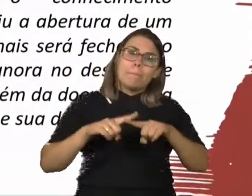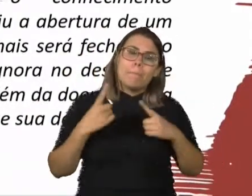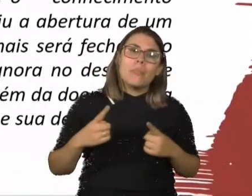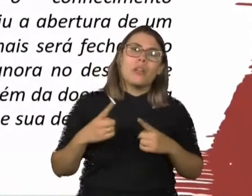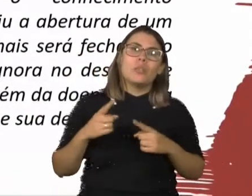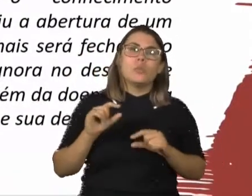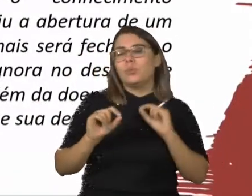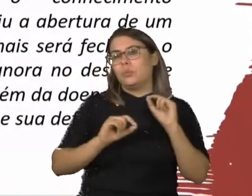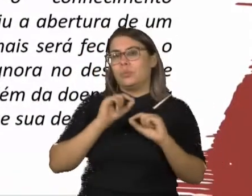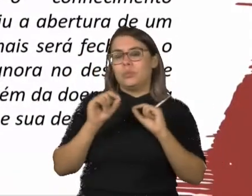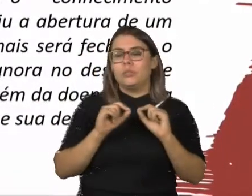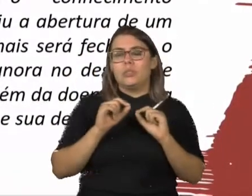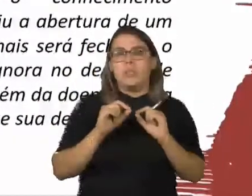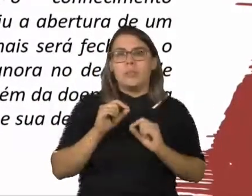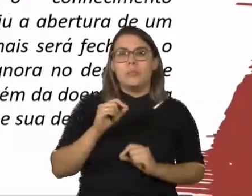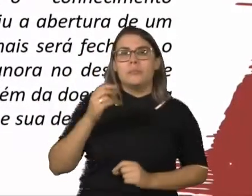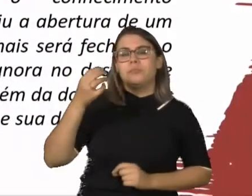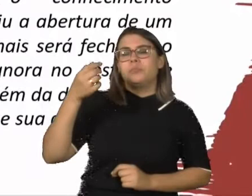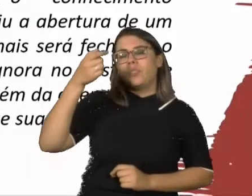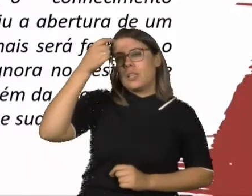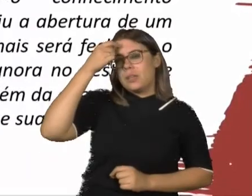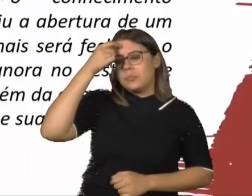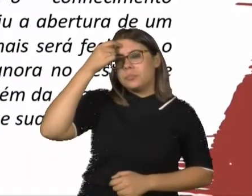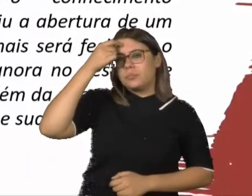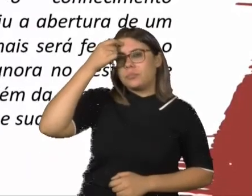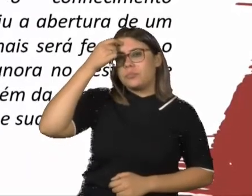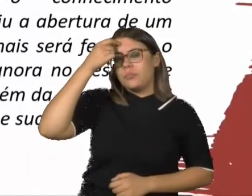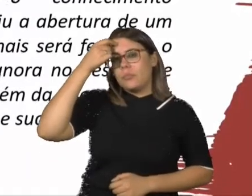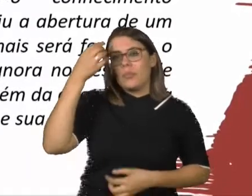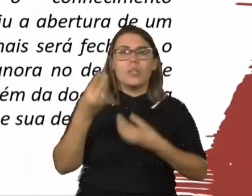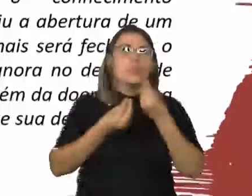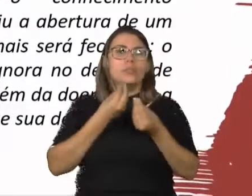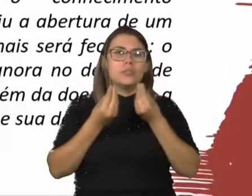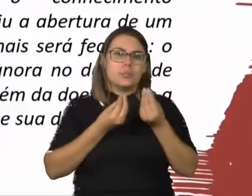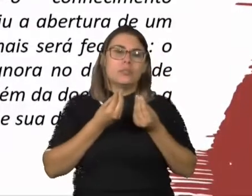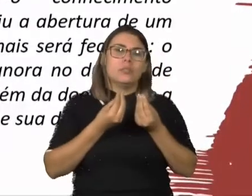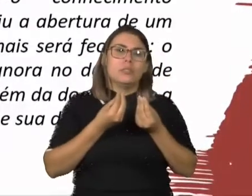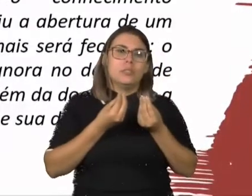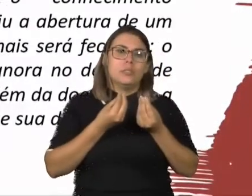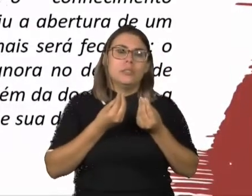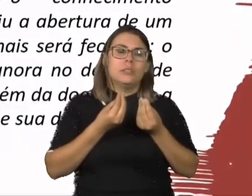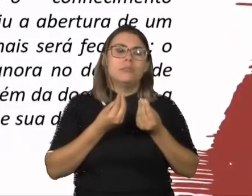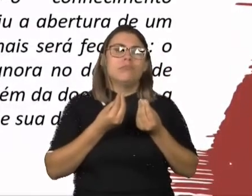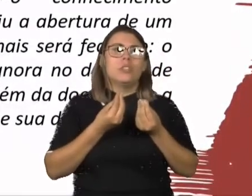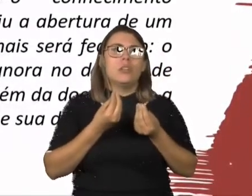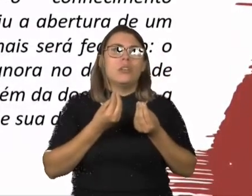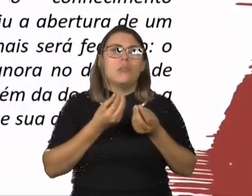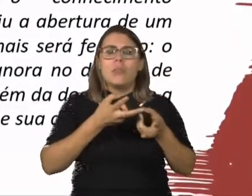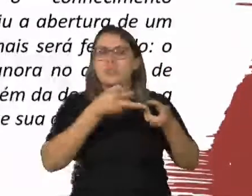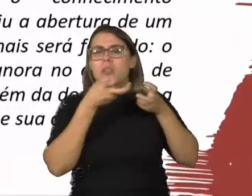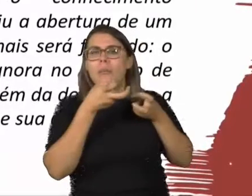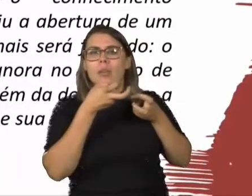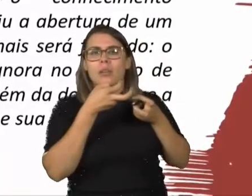intervenção aí psicológica. E a dificuldade, muitas vezes, da família, mesmo sendo da área de saúde, em perceber que,